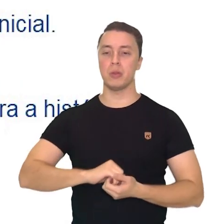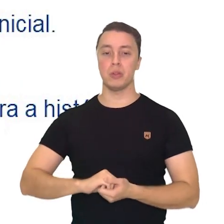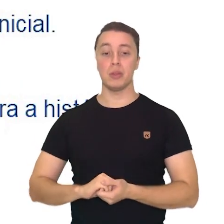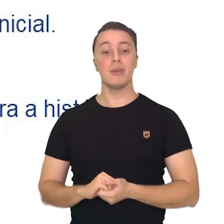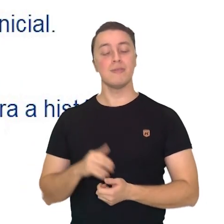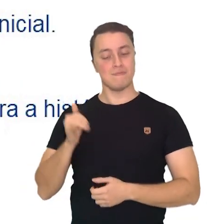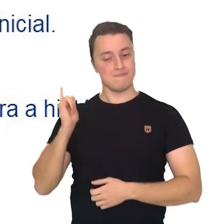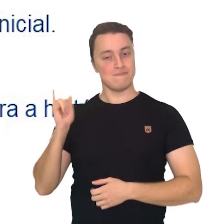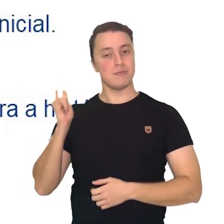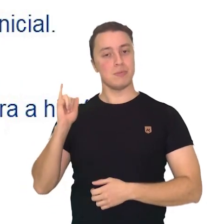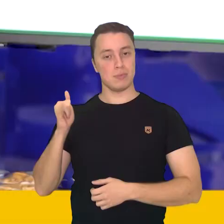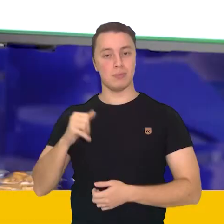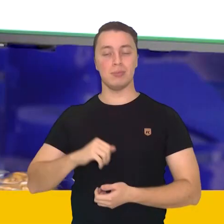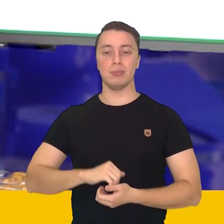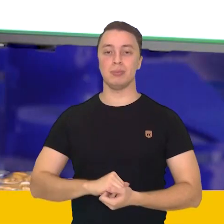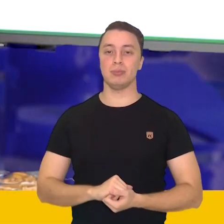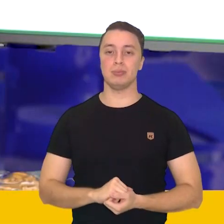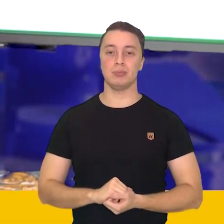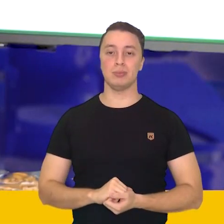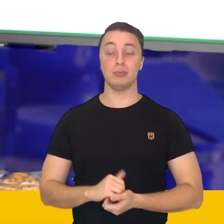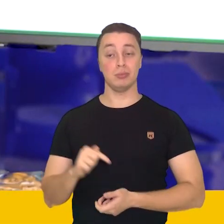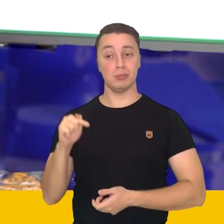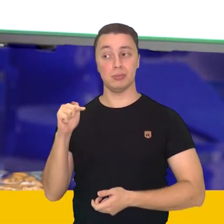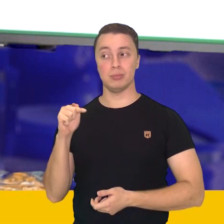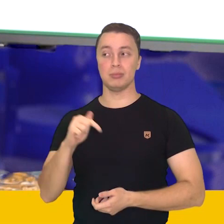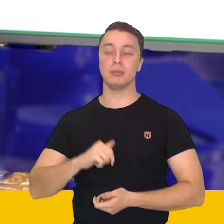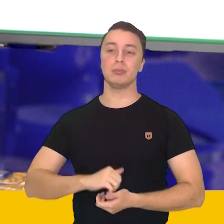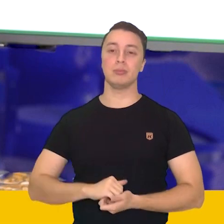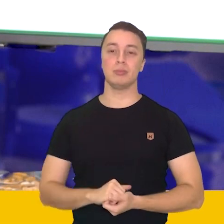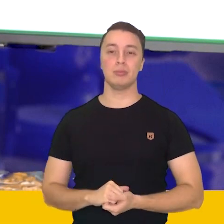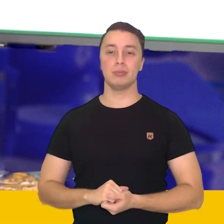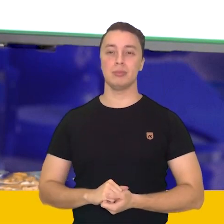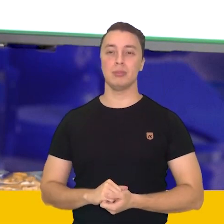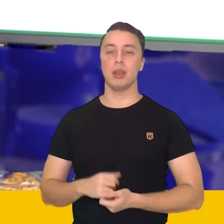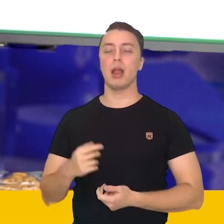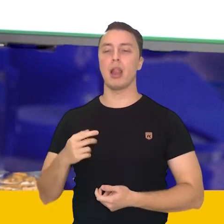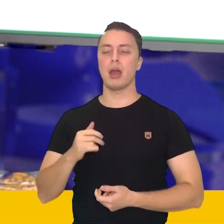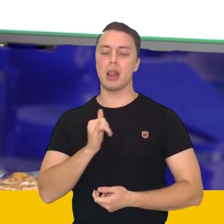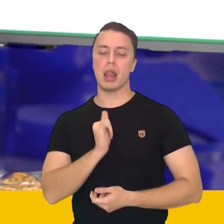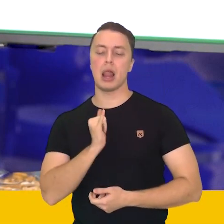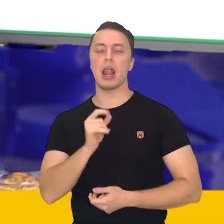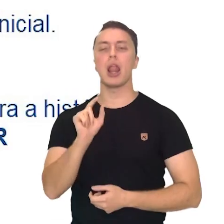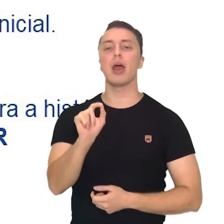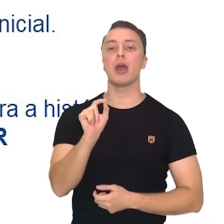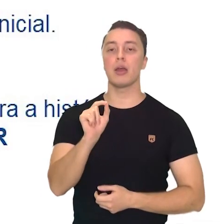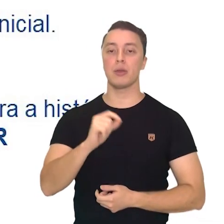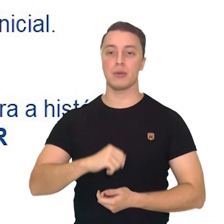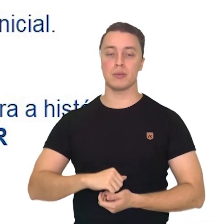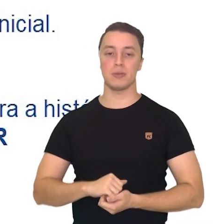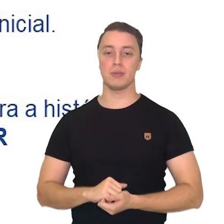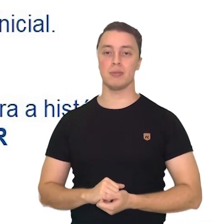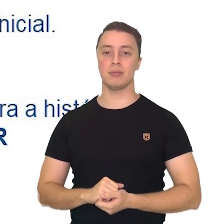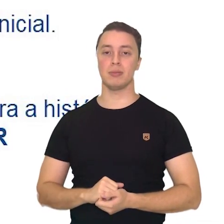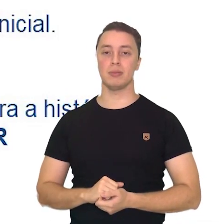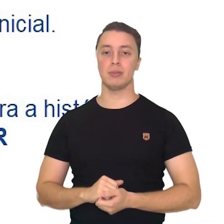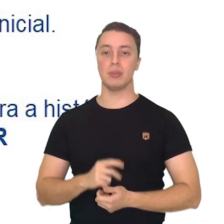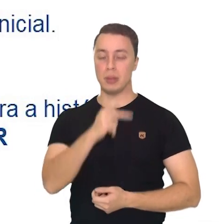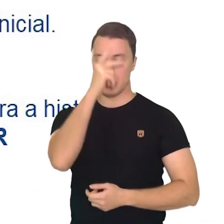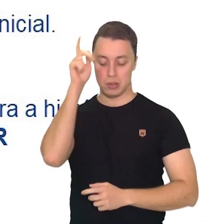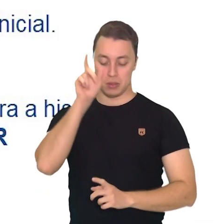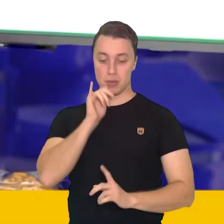o início. Sétimo. Quem narra a história? O narrador.